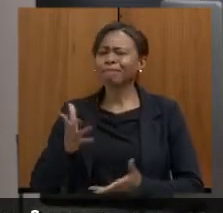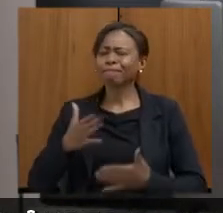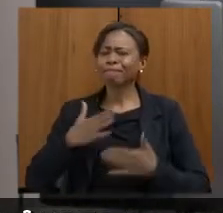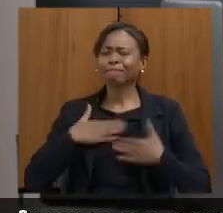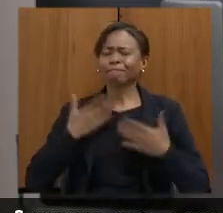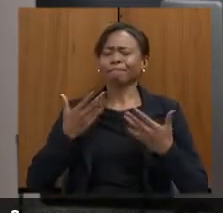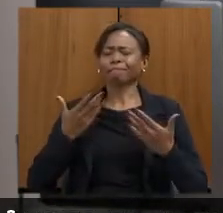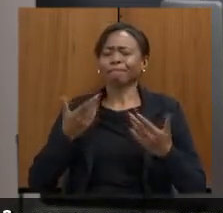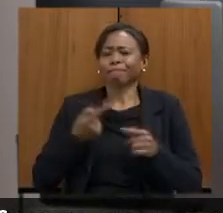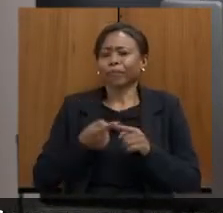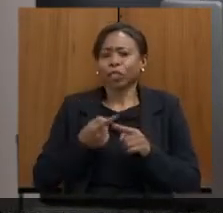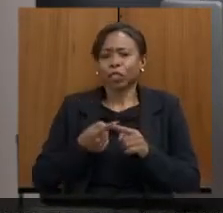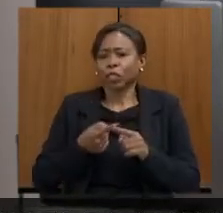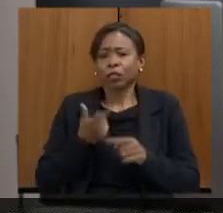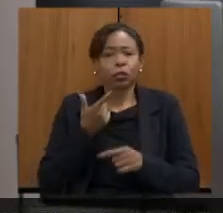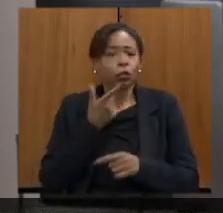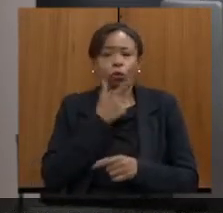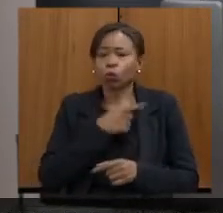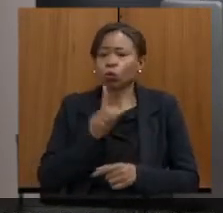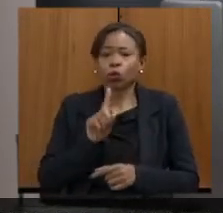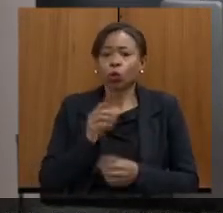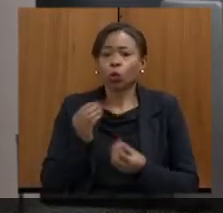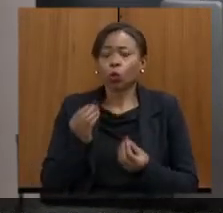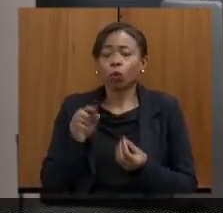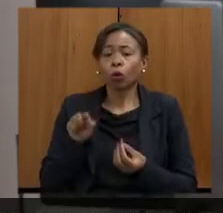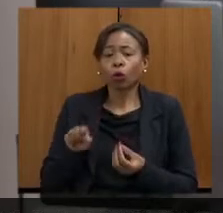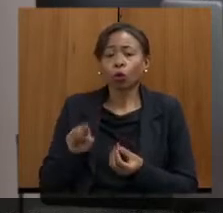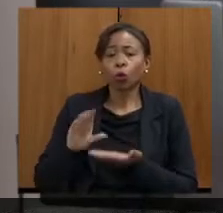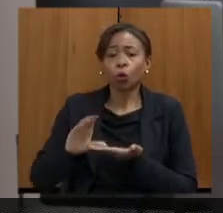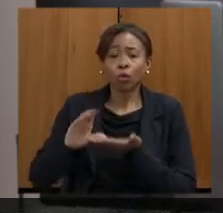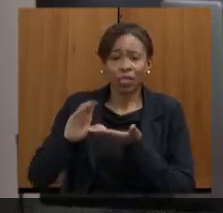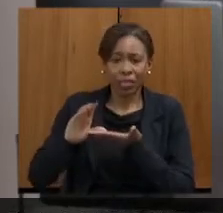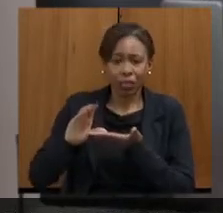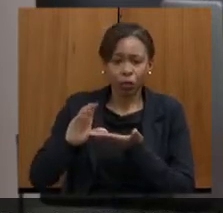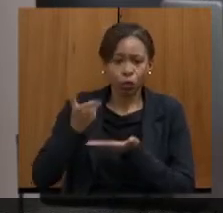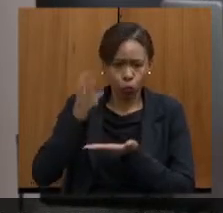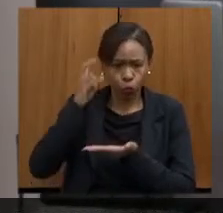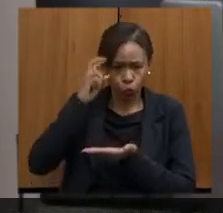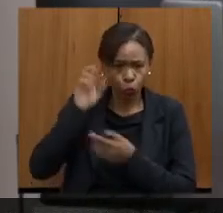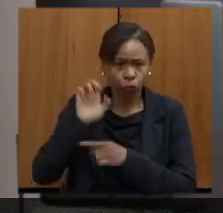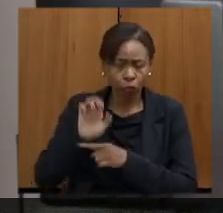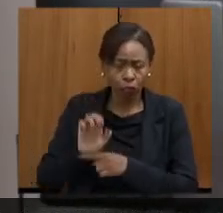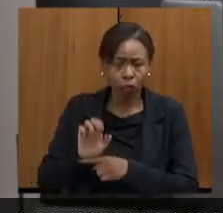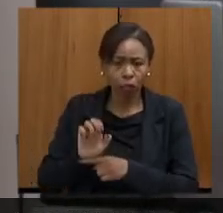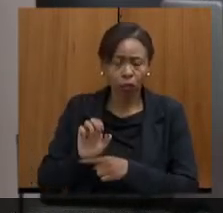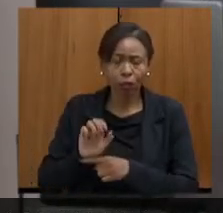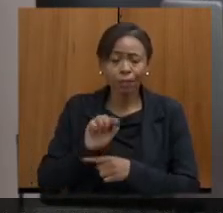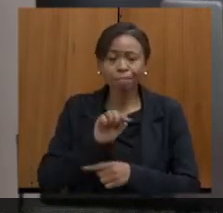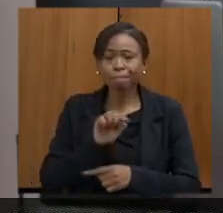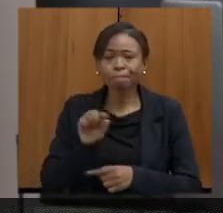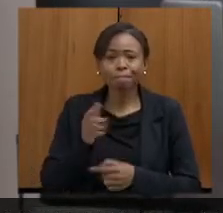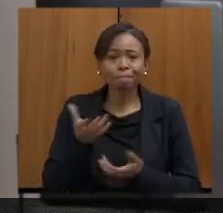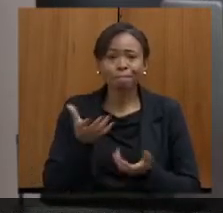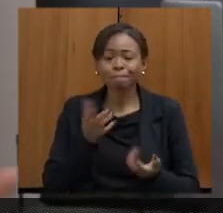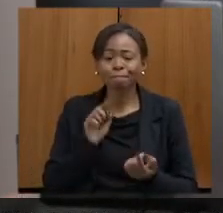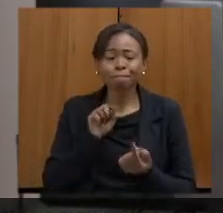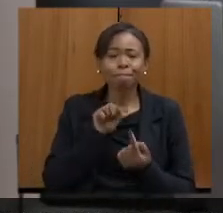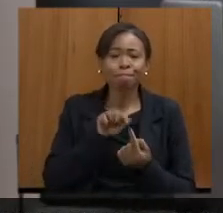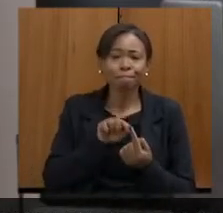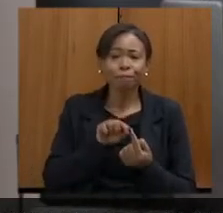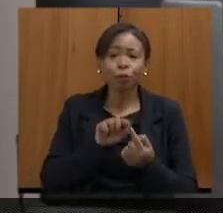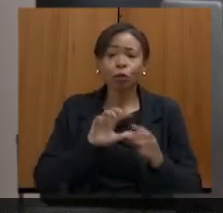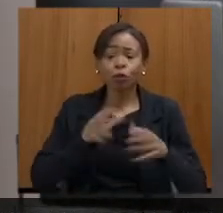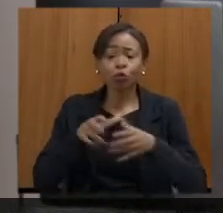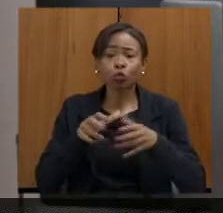o que o Conselho Estadual de Cultura previu para os povos e comunidades tradicionais, porque, simplesmente,